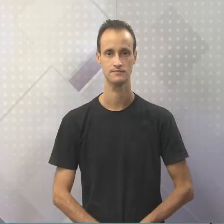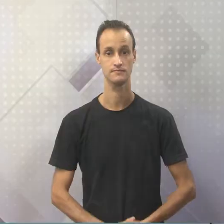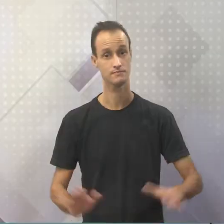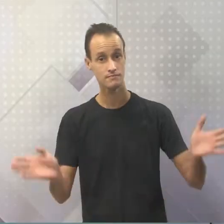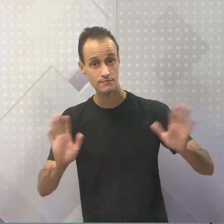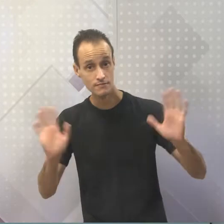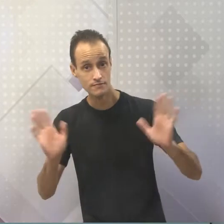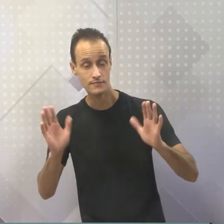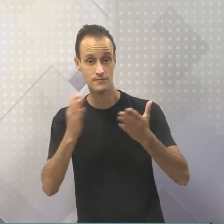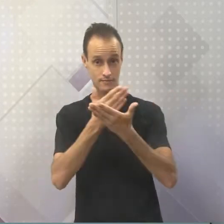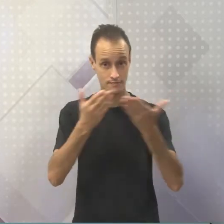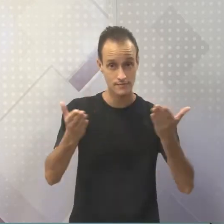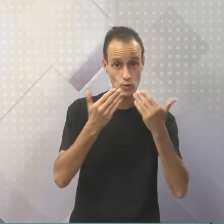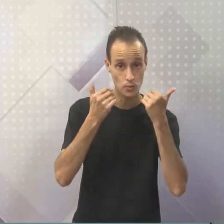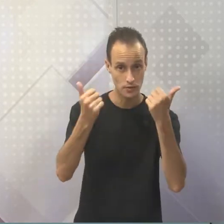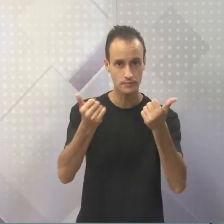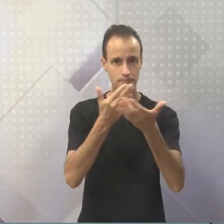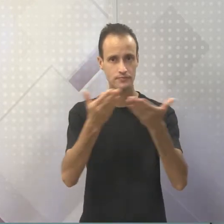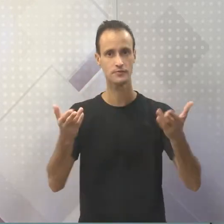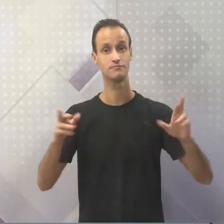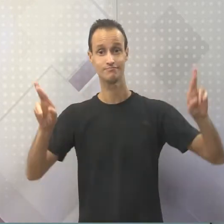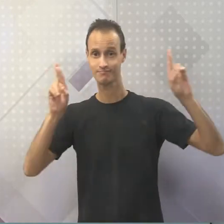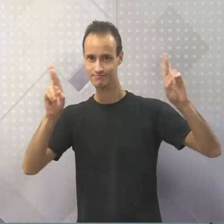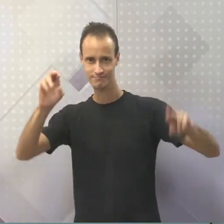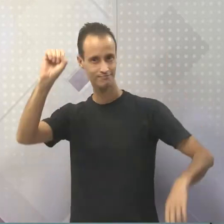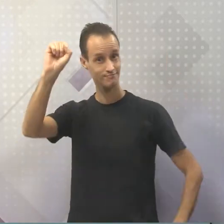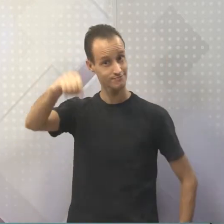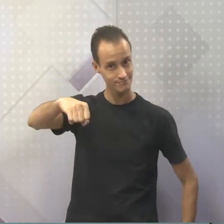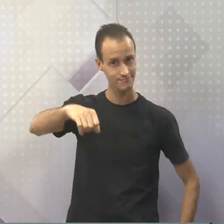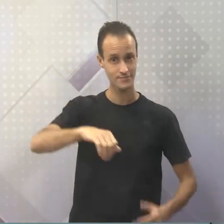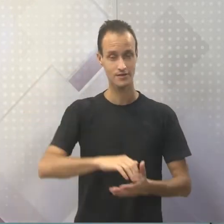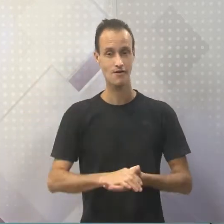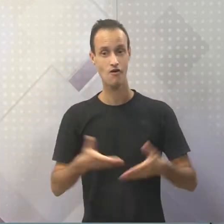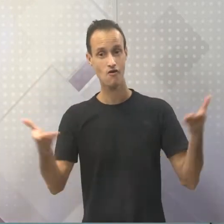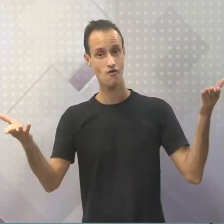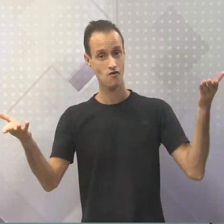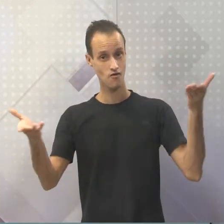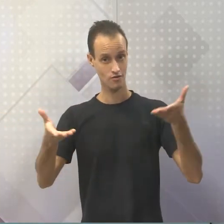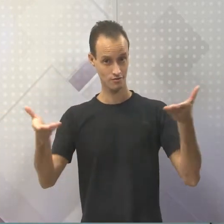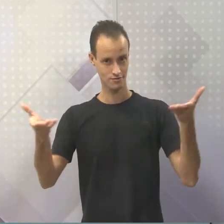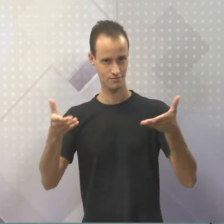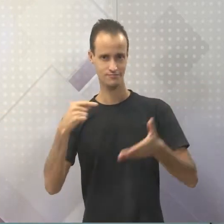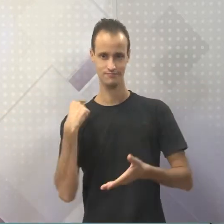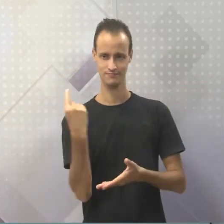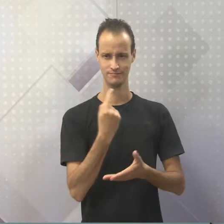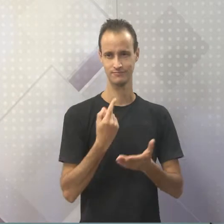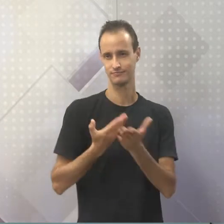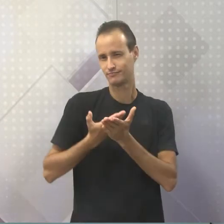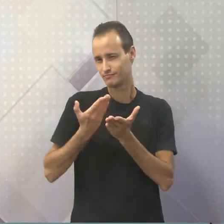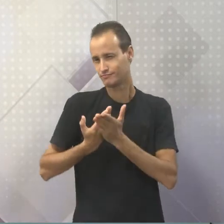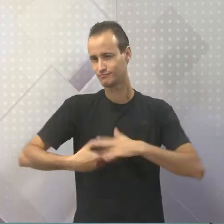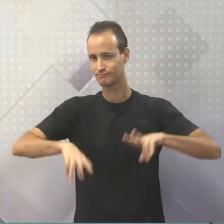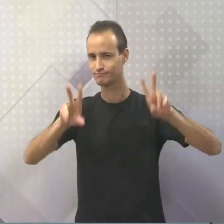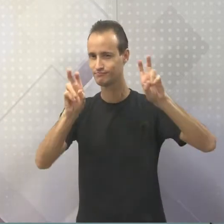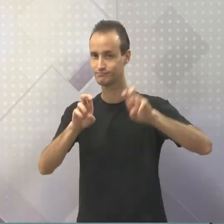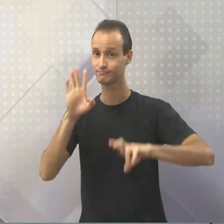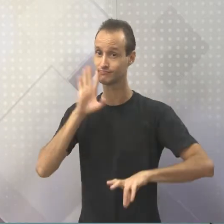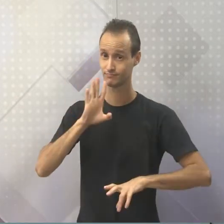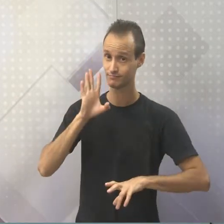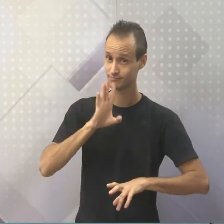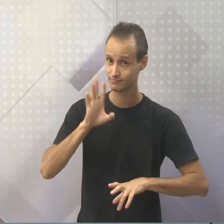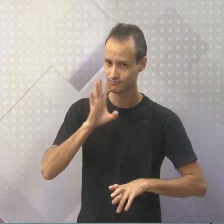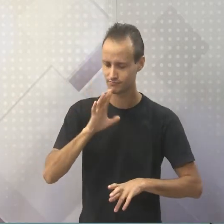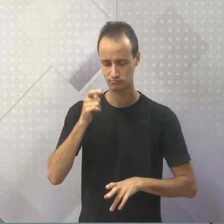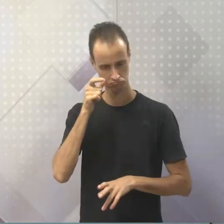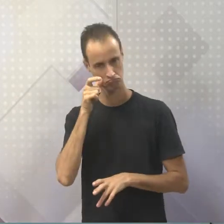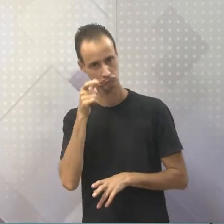Olá pessoal, tudo bem com vocês? Eu espero que sim. Hoje a gente vai trabalhar um assunto bem legal, um